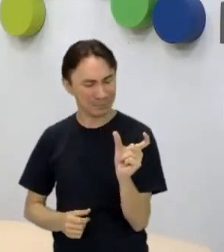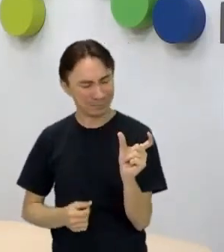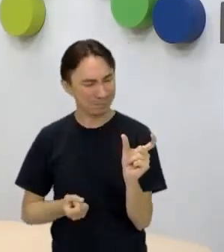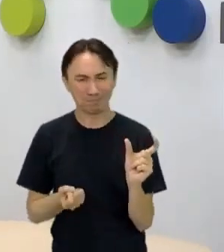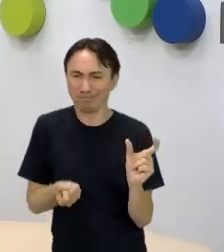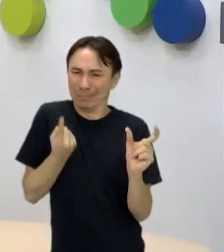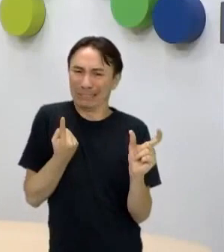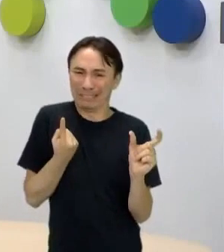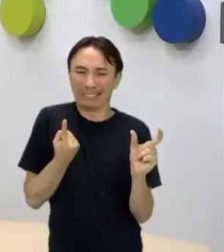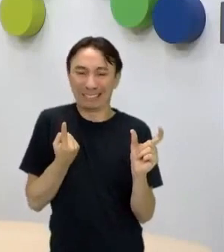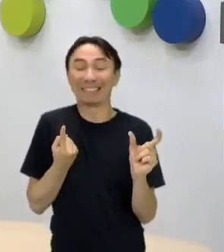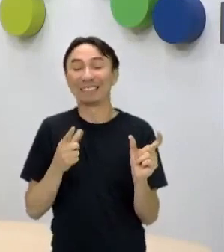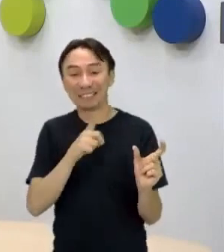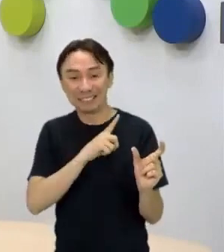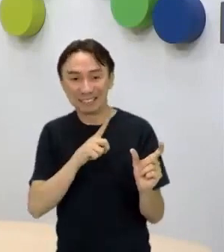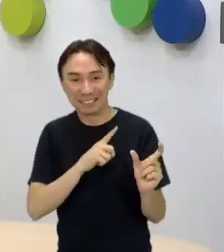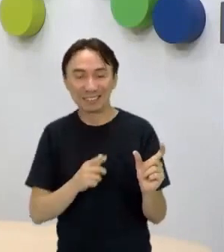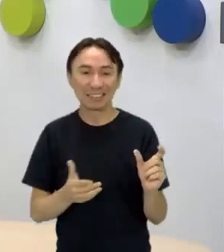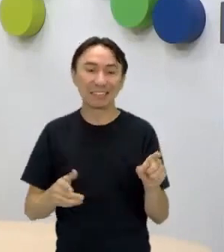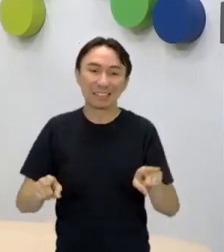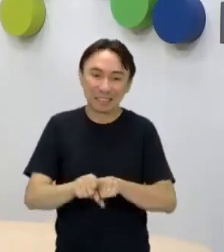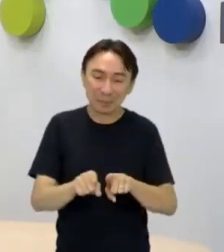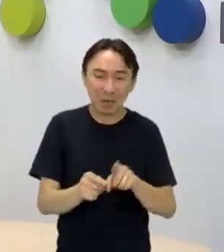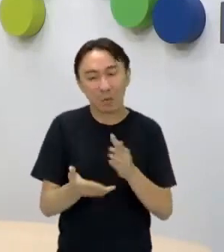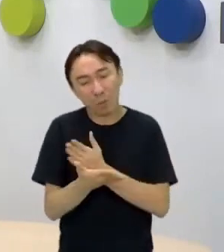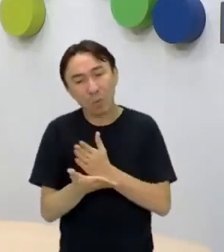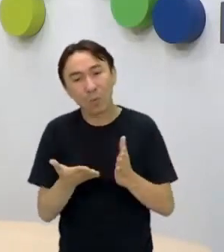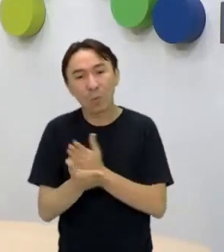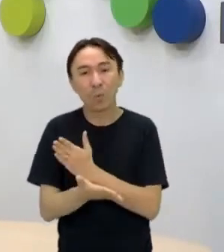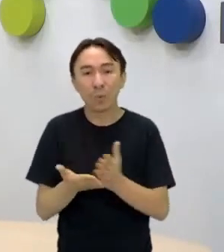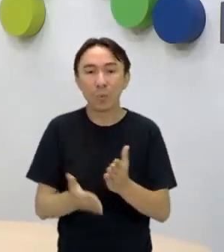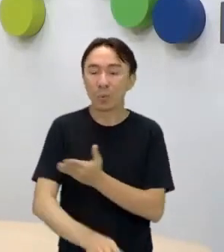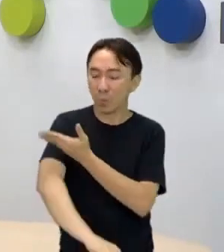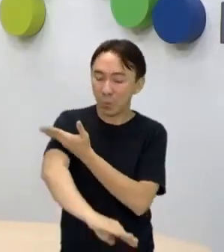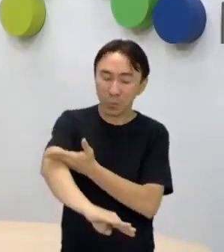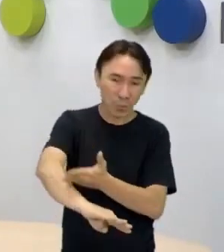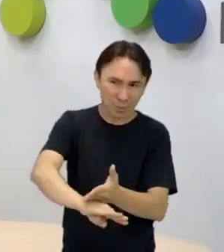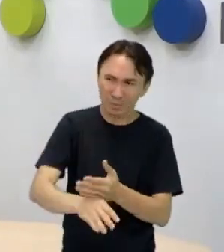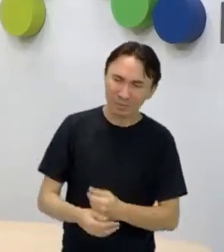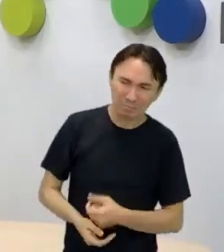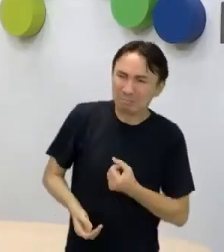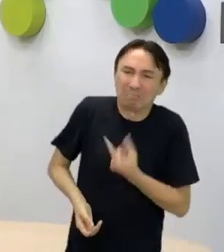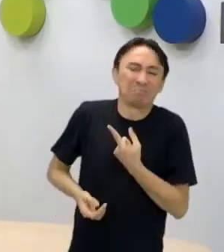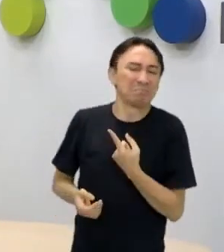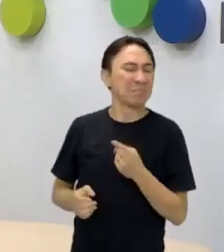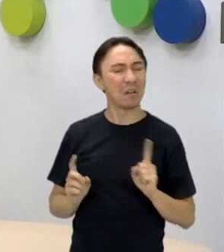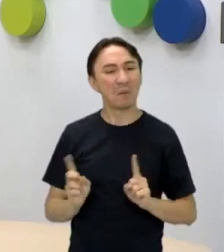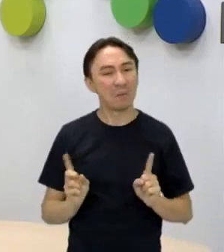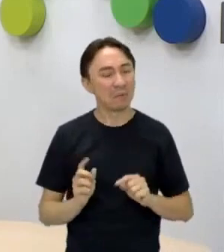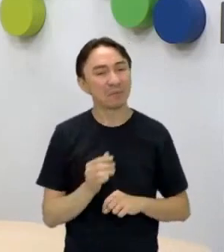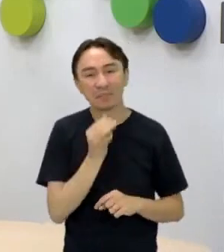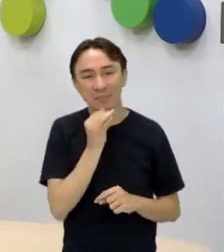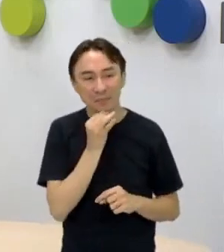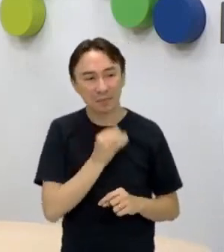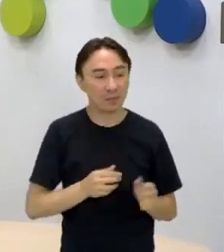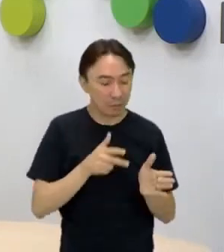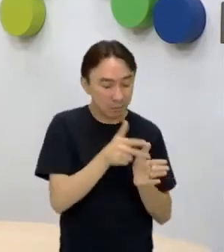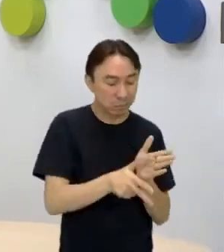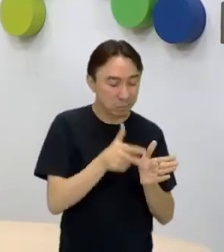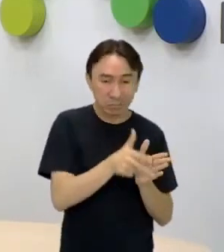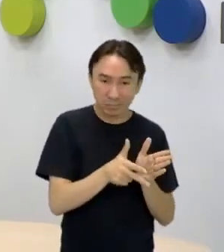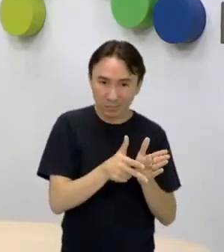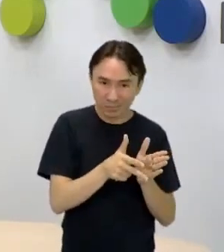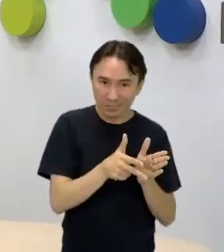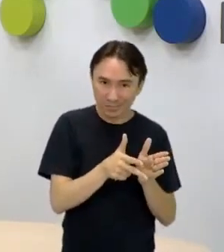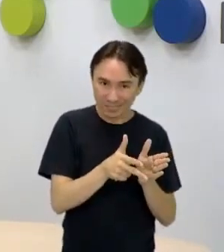mas alguns costumes não causam tanta estranheza, né? Por exemplo, falar sobre o bonde e as regras para quem usa o bonde são